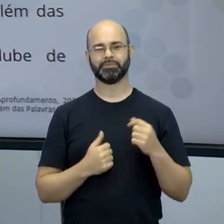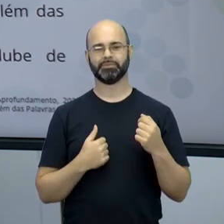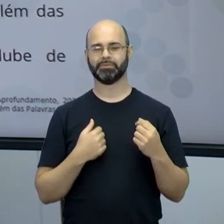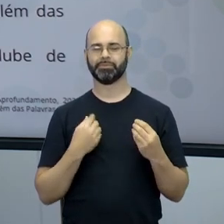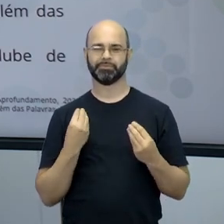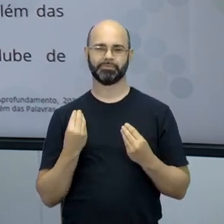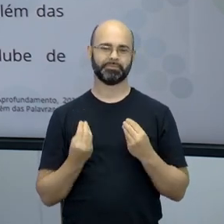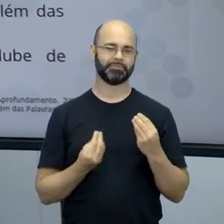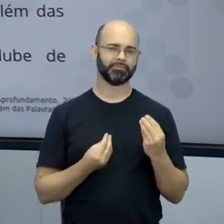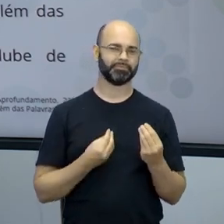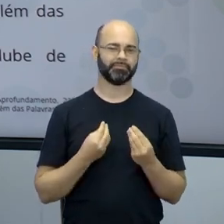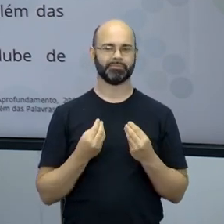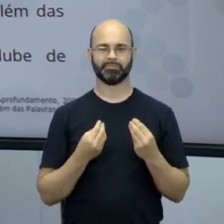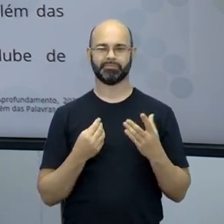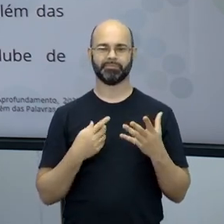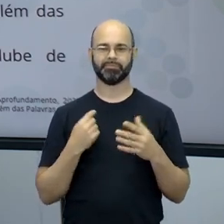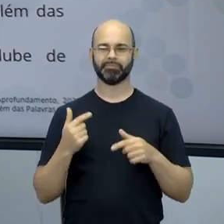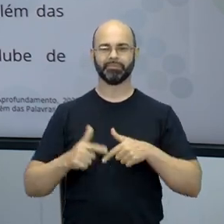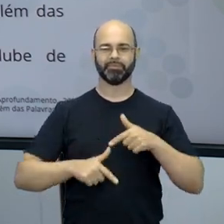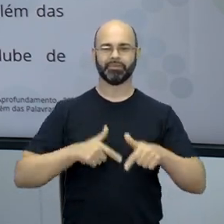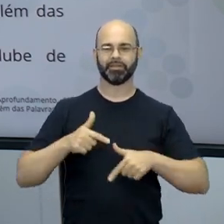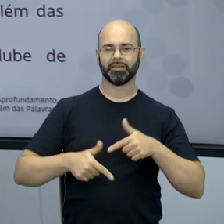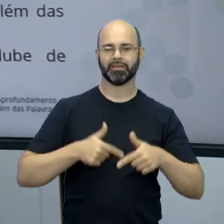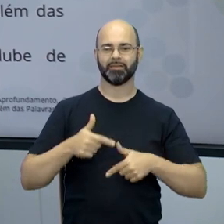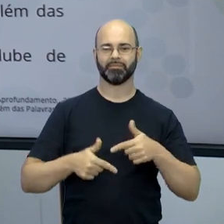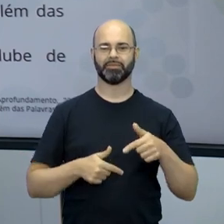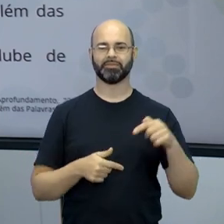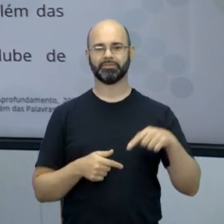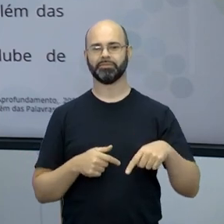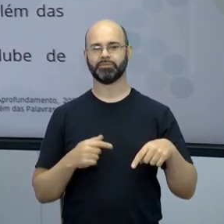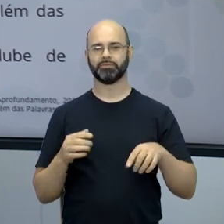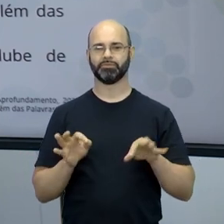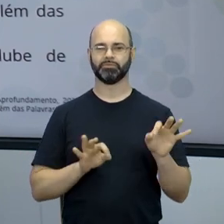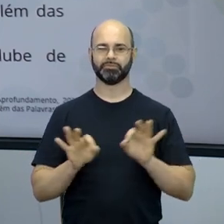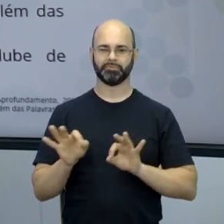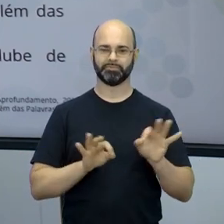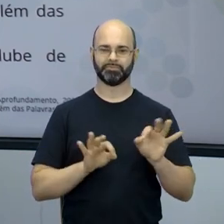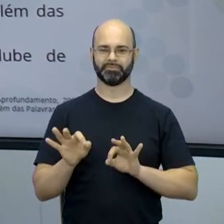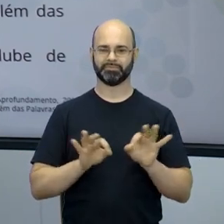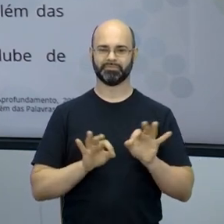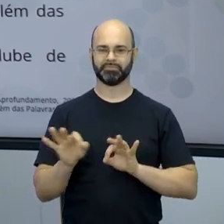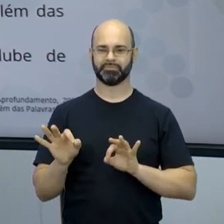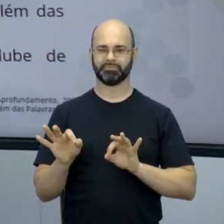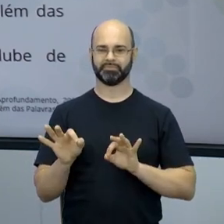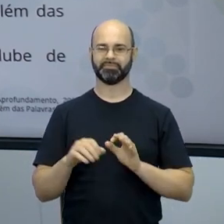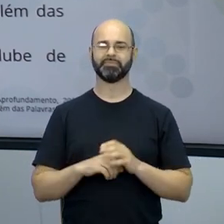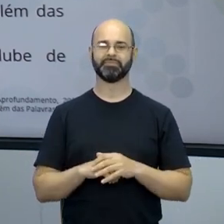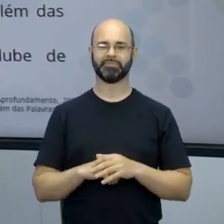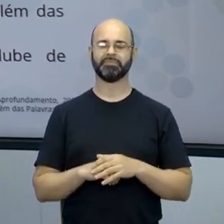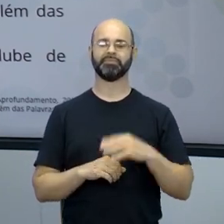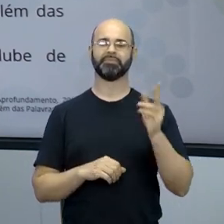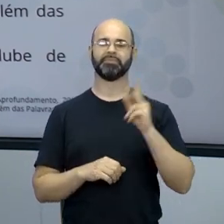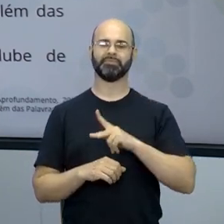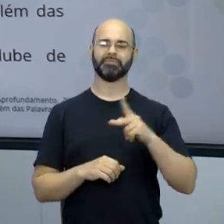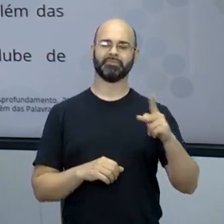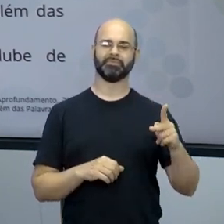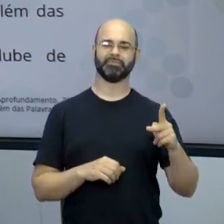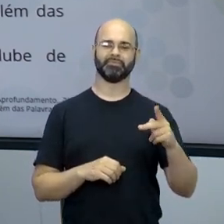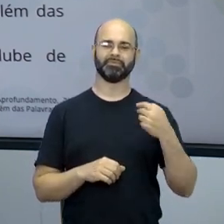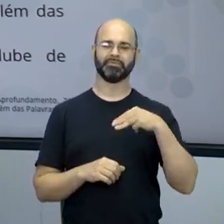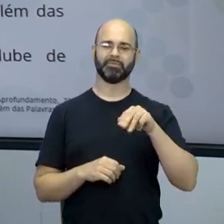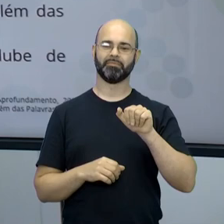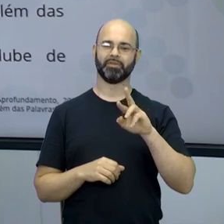trabalhos aqui, organizacionais, para que o professor Mauro Farias estivesse aqui